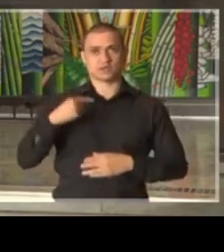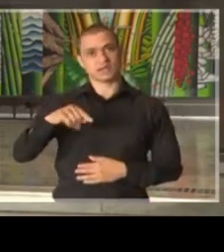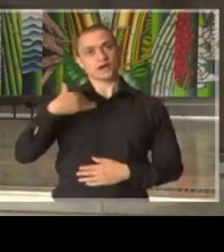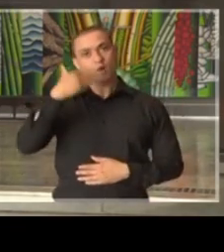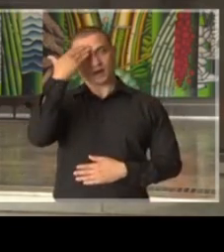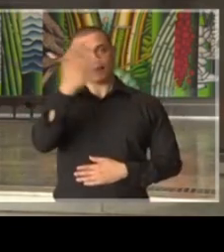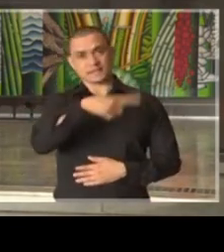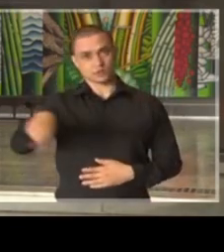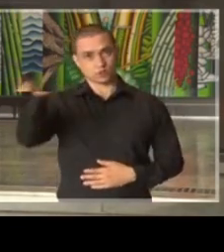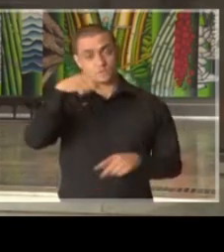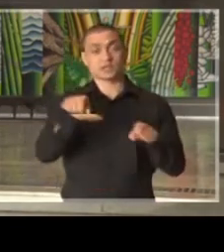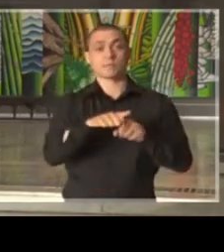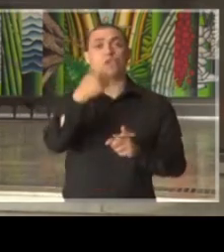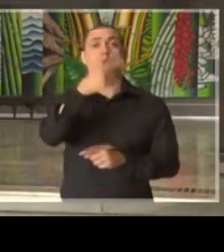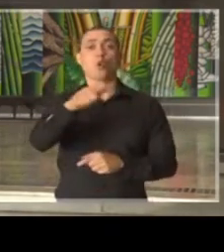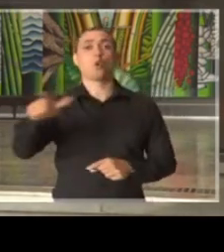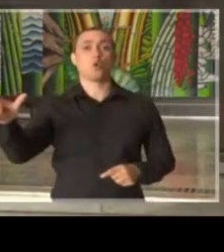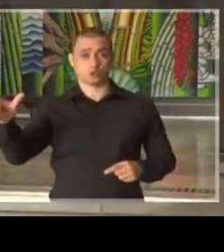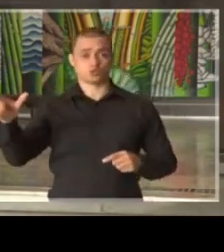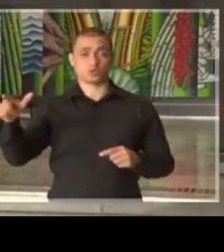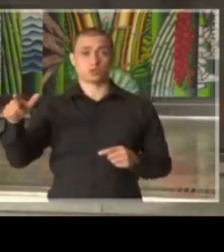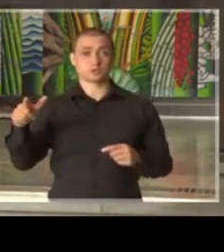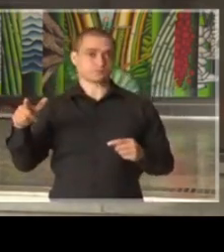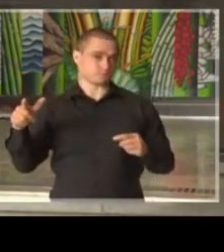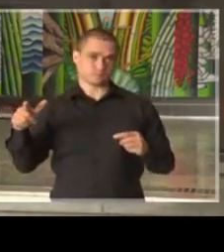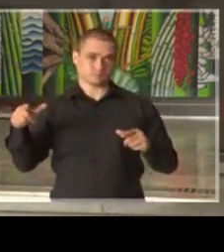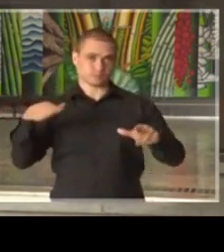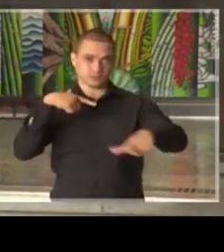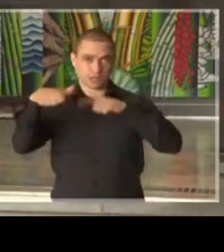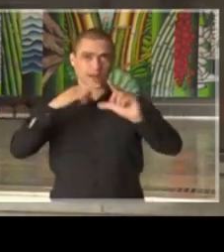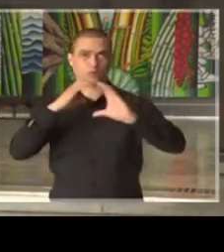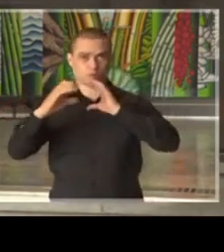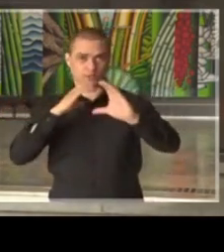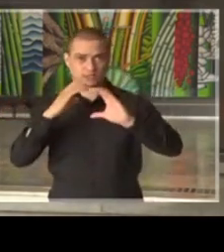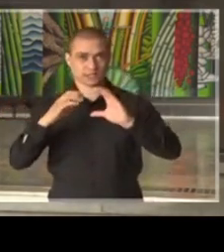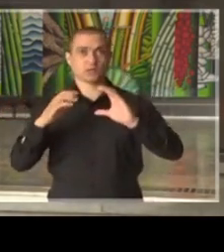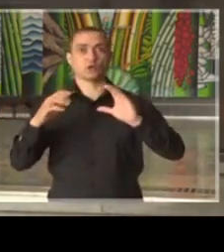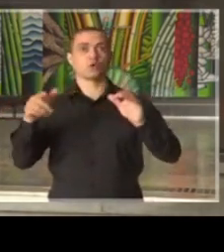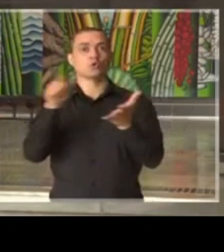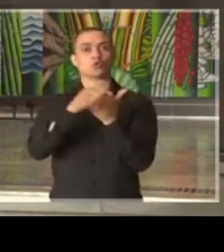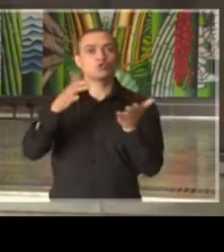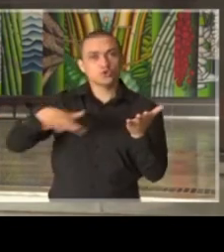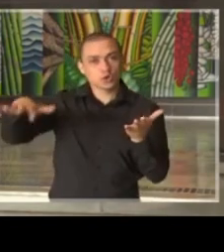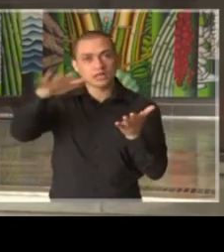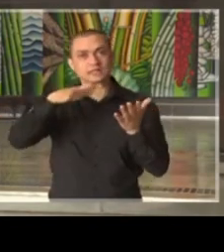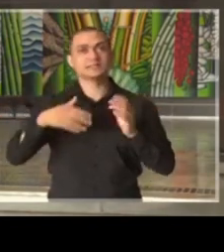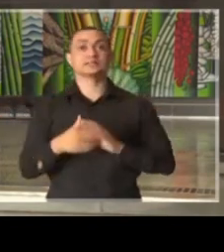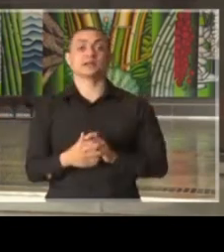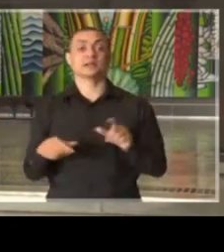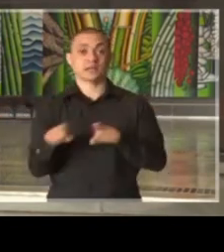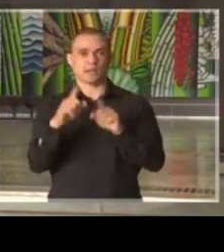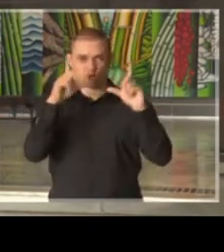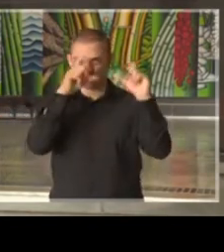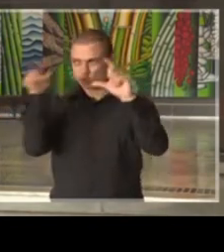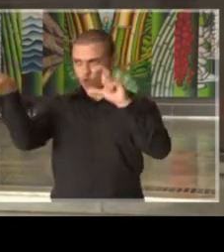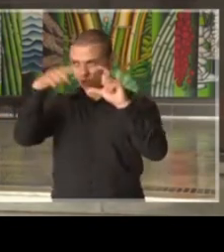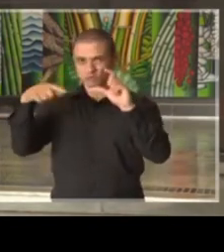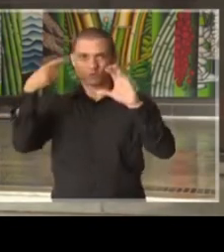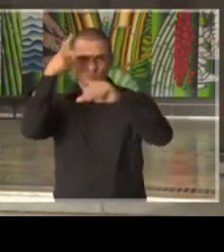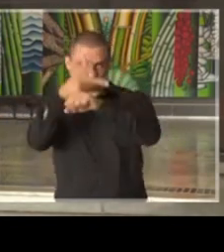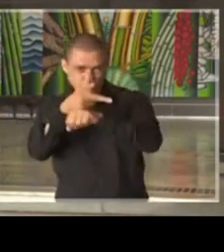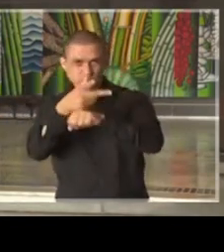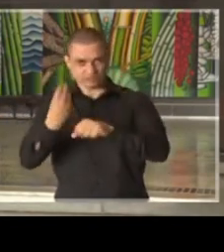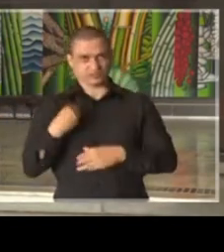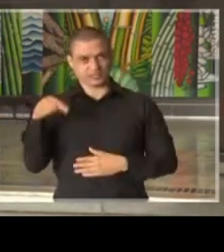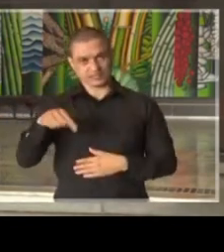agradecer, assim como todos os demais veículos de comunicação, os seus jornalistas e seus fotógrafos e cinegrafistas que